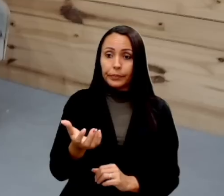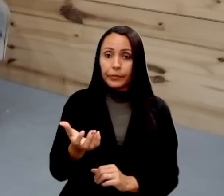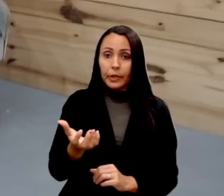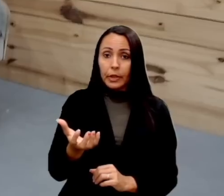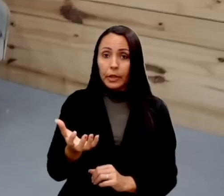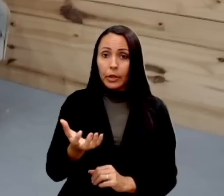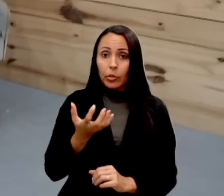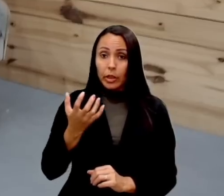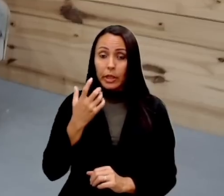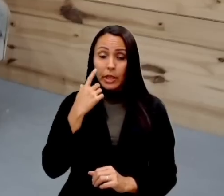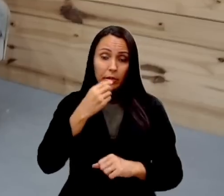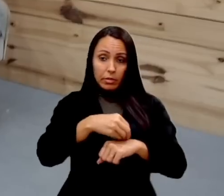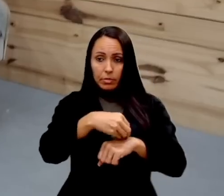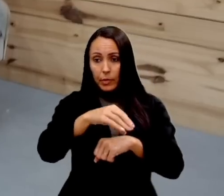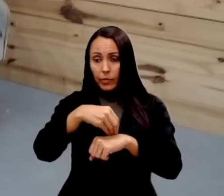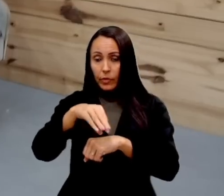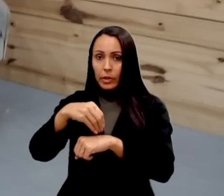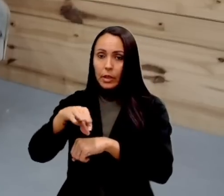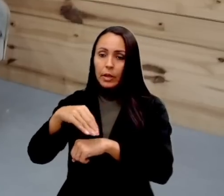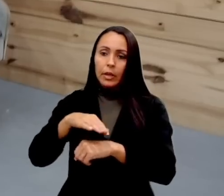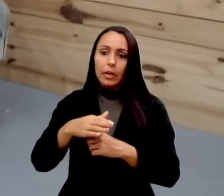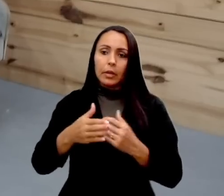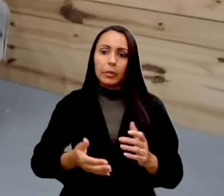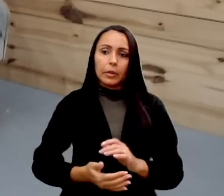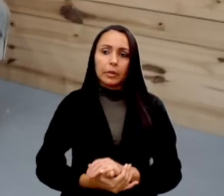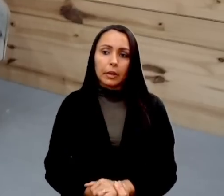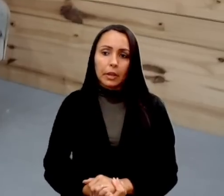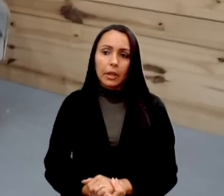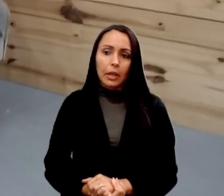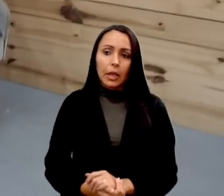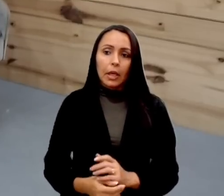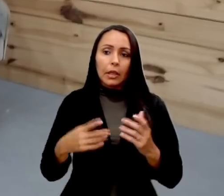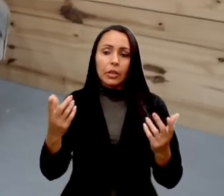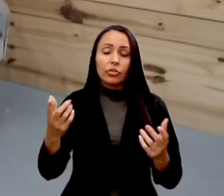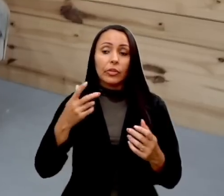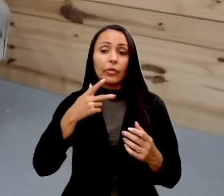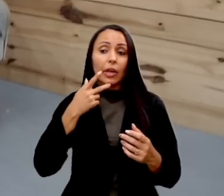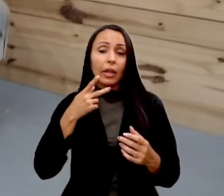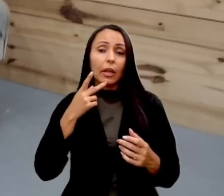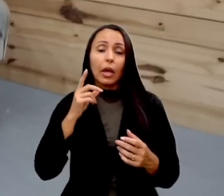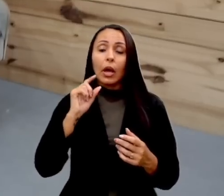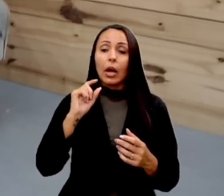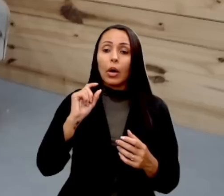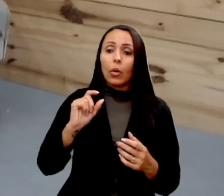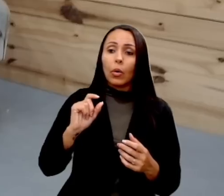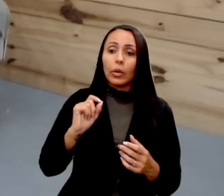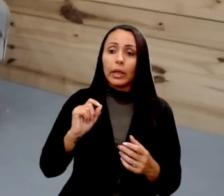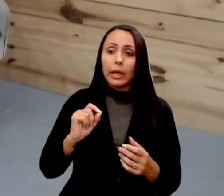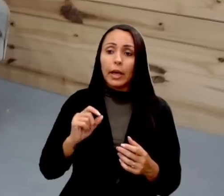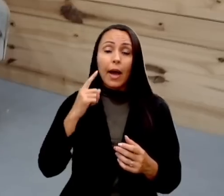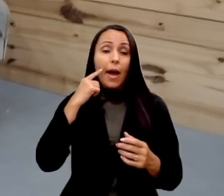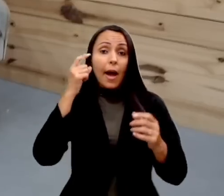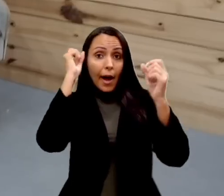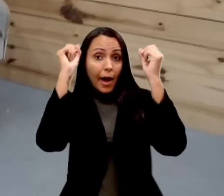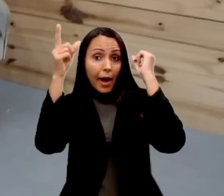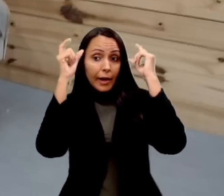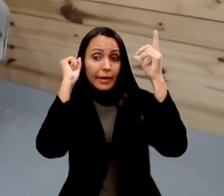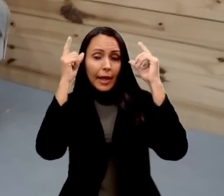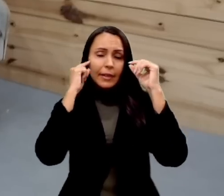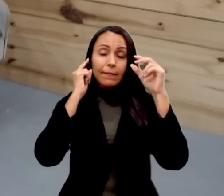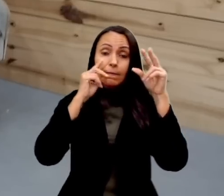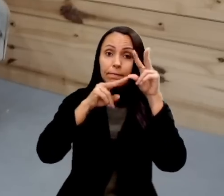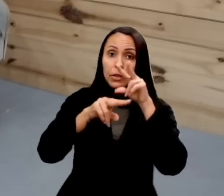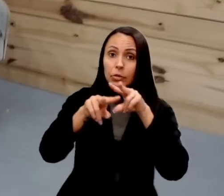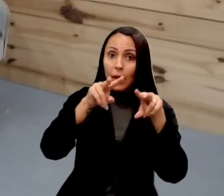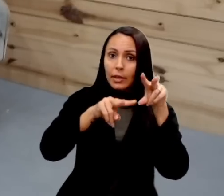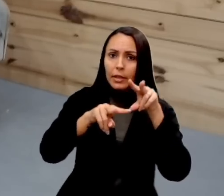trazer aí uma ajudinha para nós, professores. Por a gente coloca essa figura? É que a ideia de visualizar